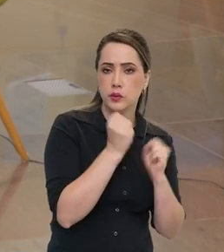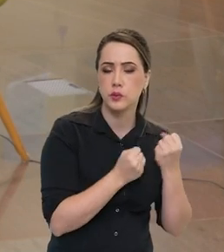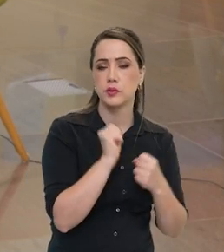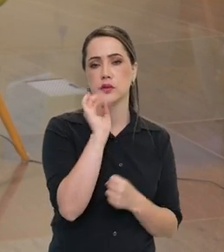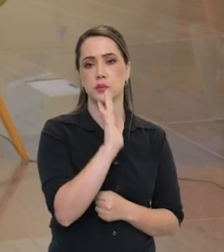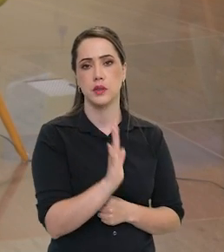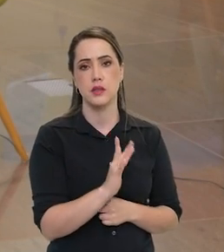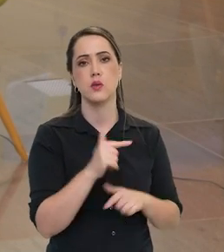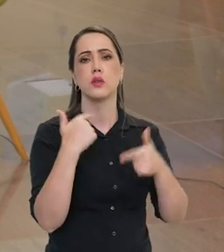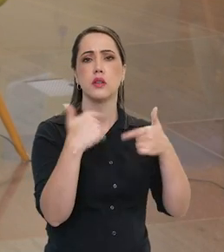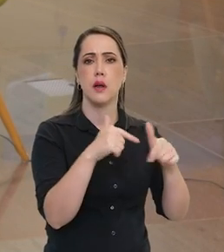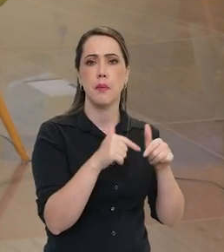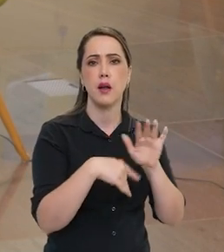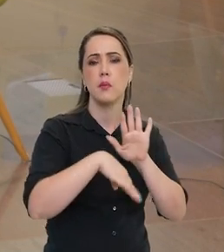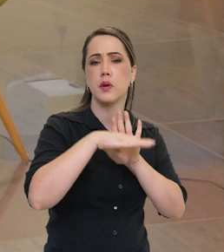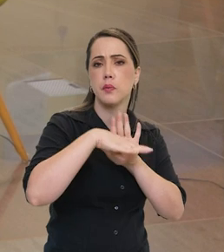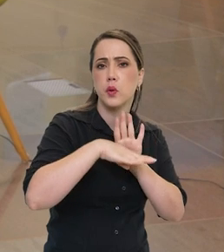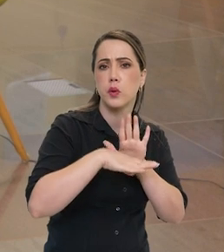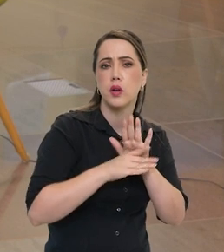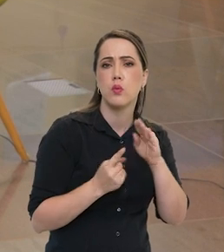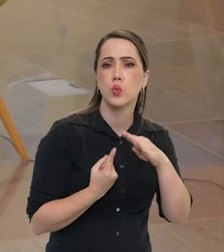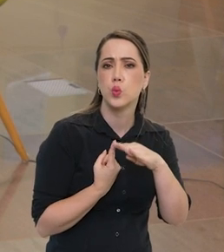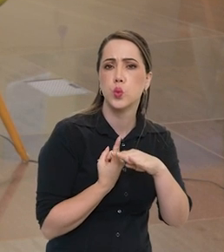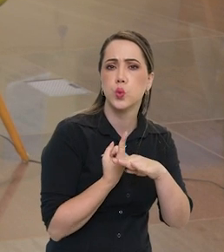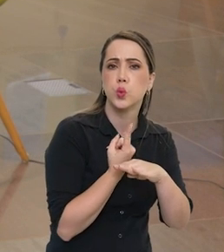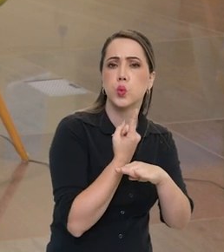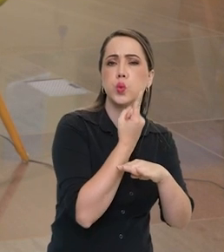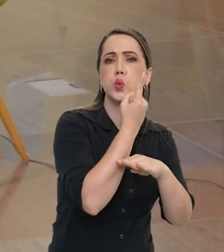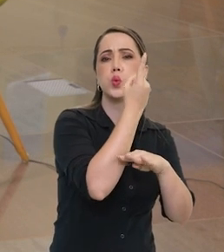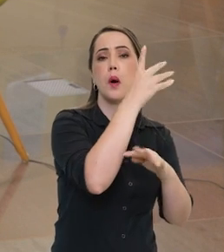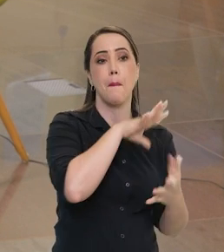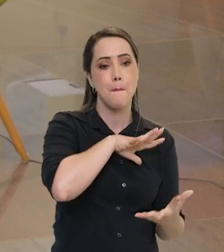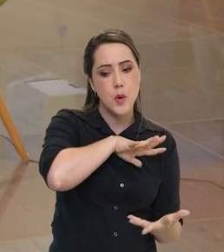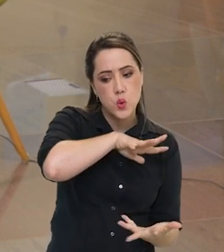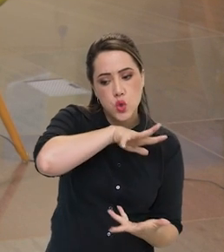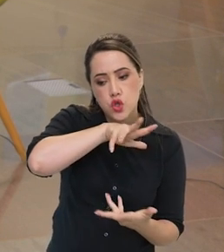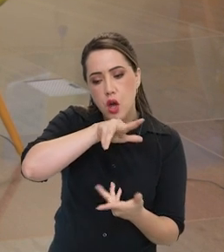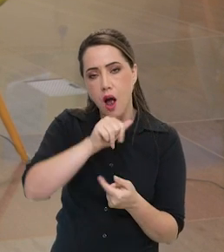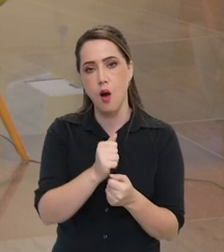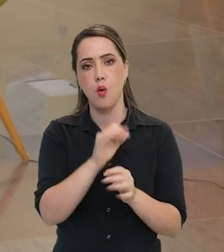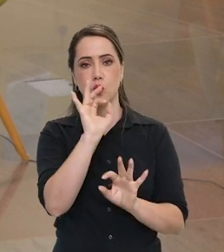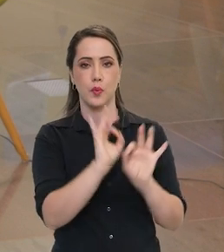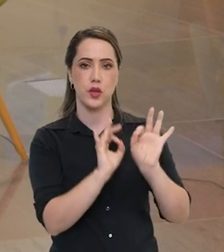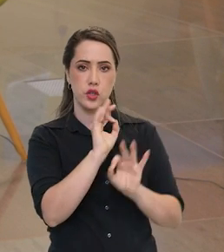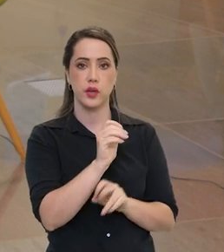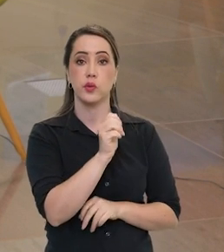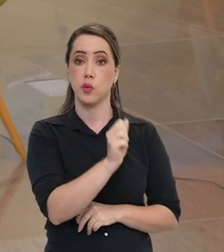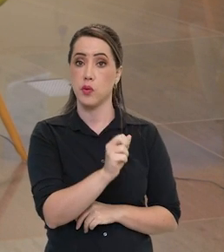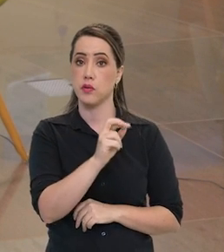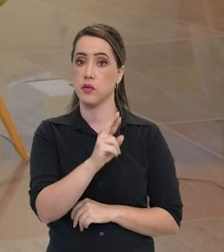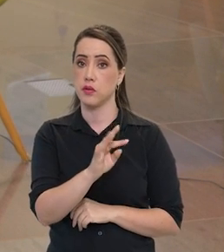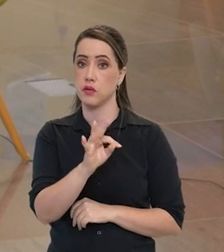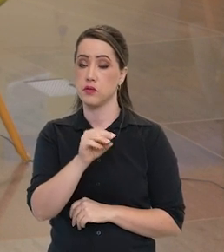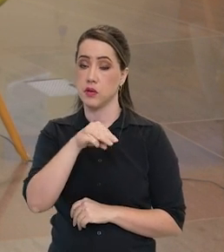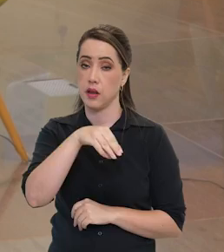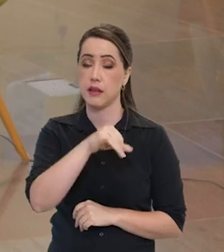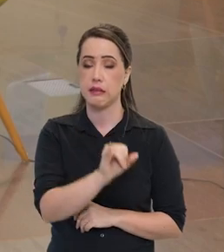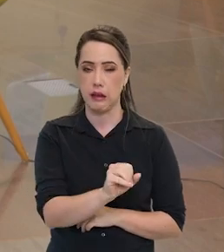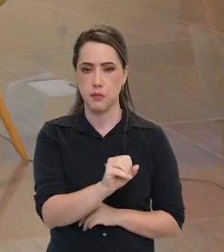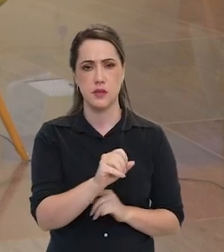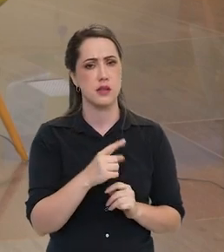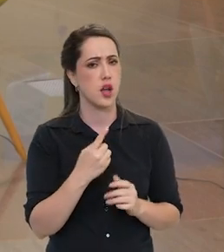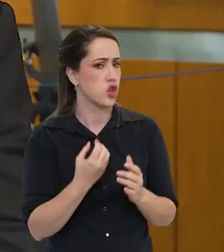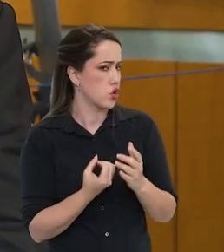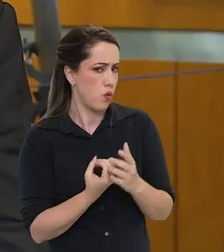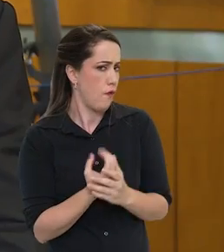indústrias brasileiras, trabalhem para o programa espacial global, digamos assim, dentro do projeto Artemis. Nós vamos fazer foguete?